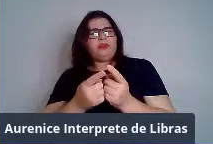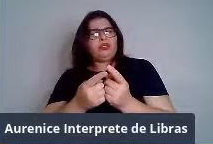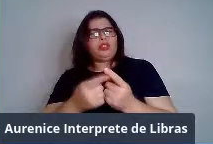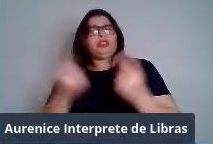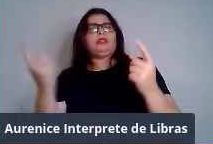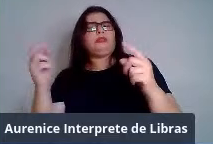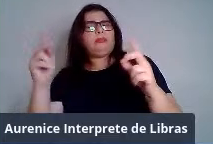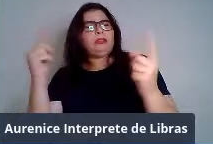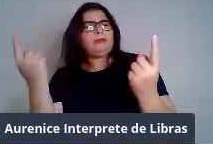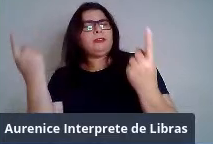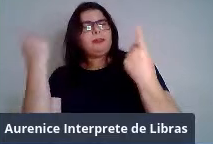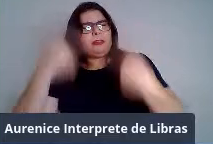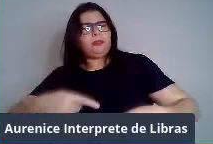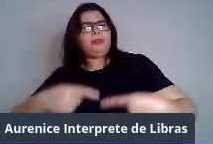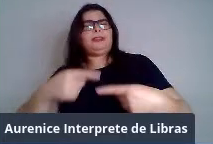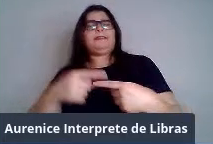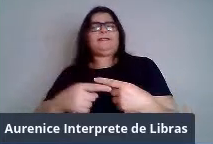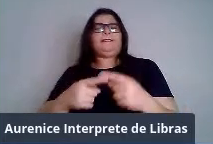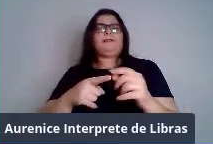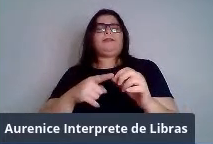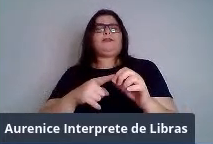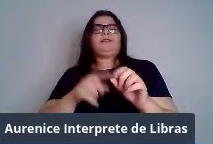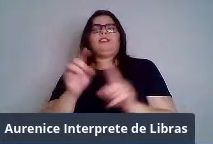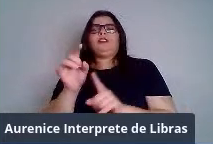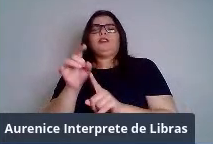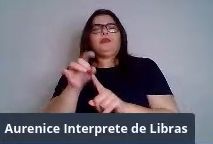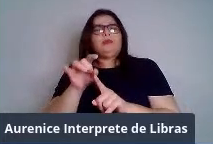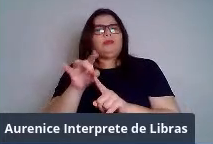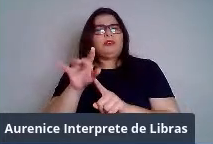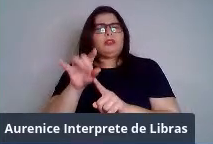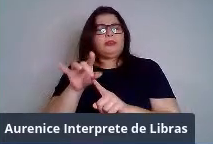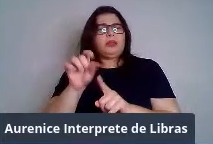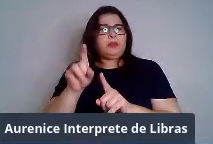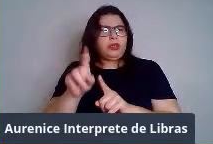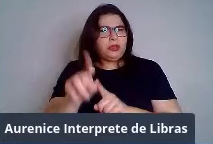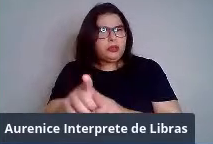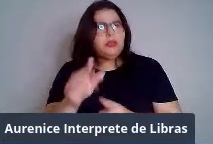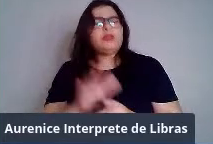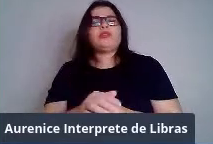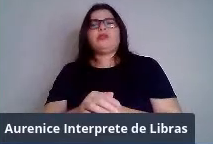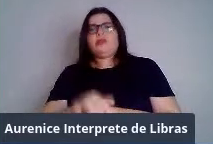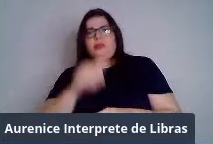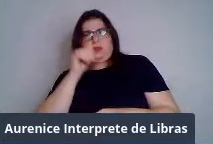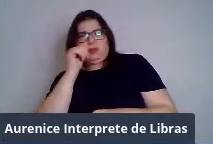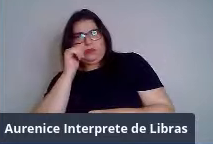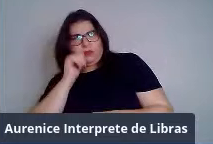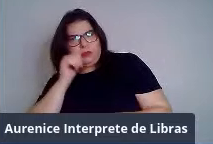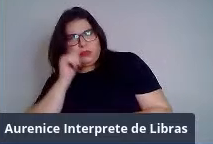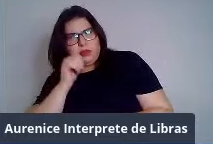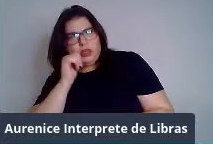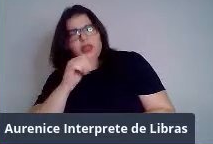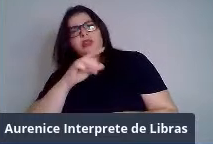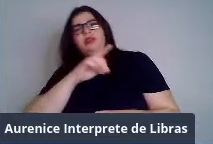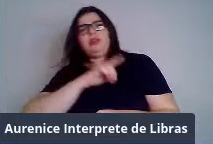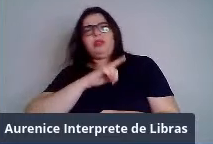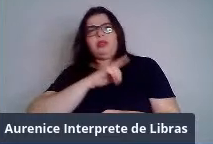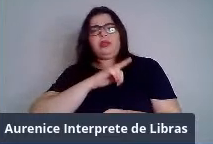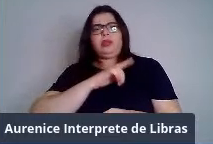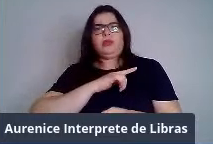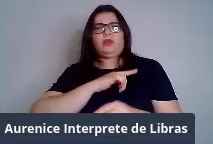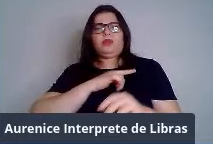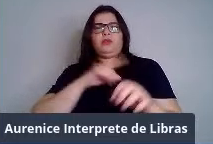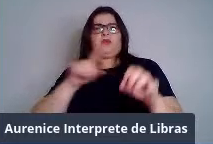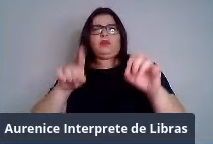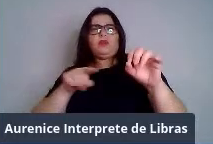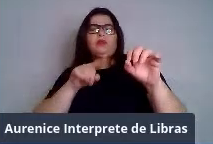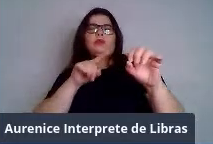espermatozoides, aqueles com maior desempenho vão ter um maior número de filhotes. Isso, pra fêmea, né, gera uma, tanto uma variabilidade de